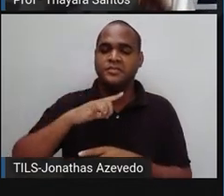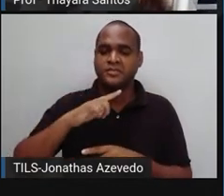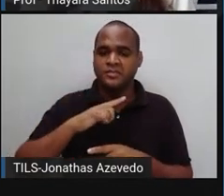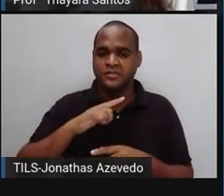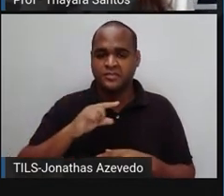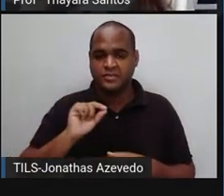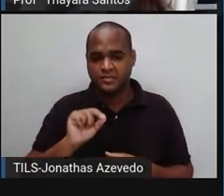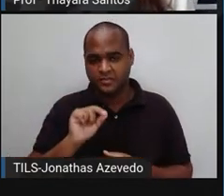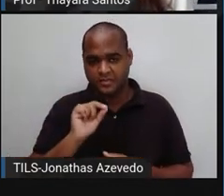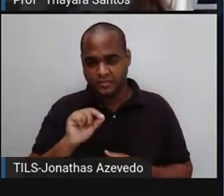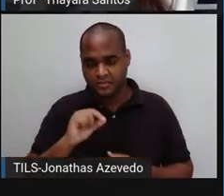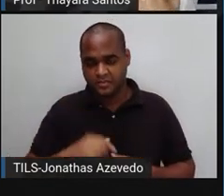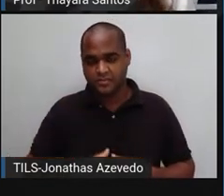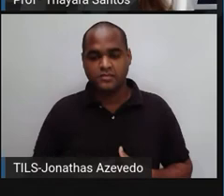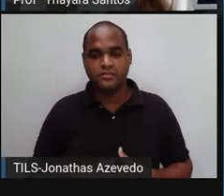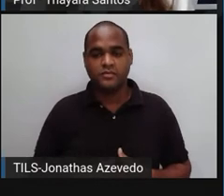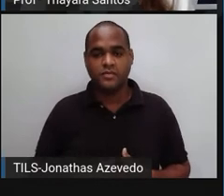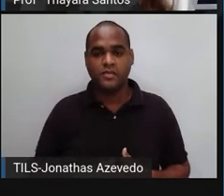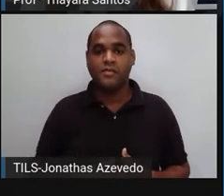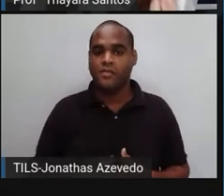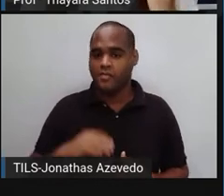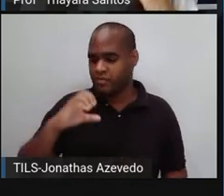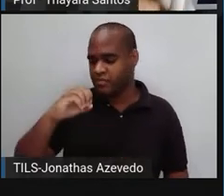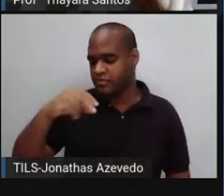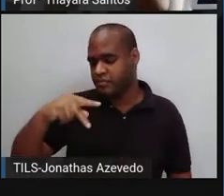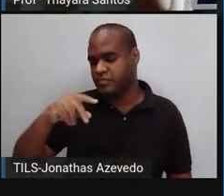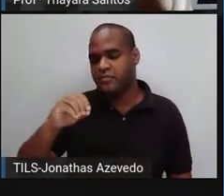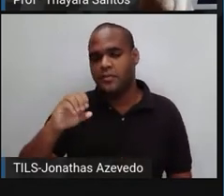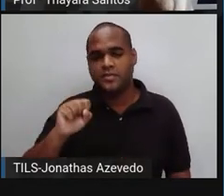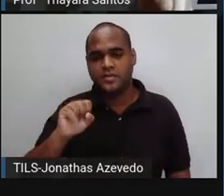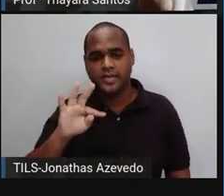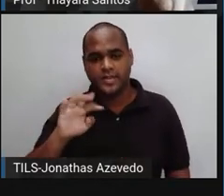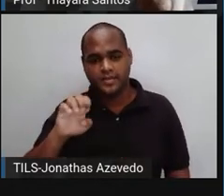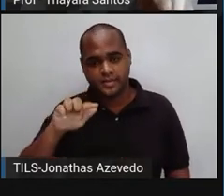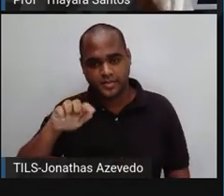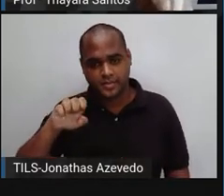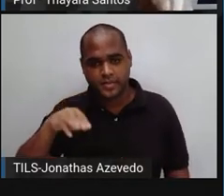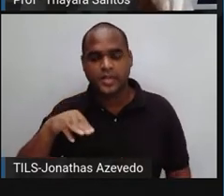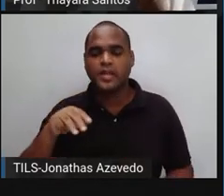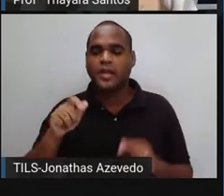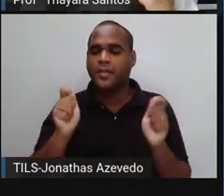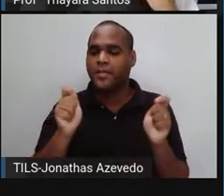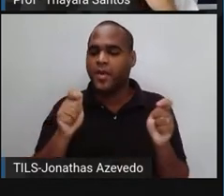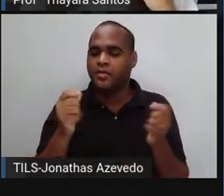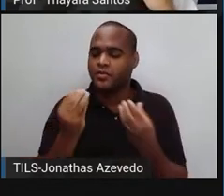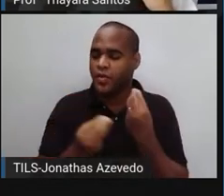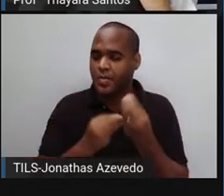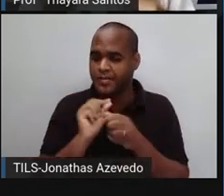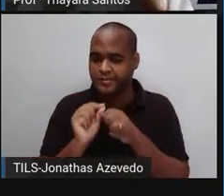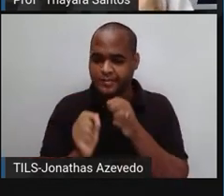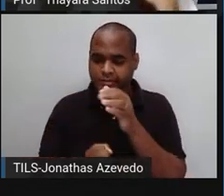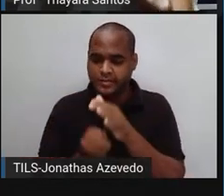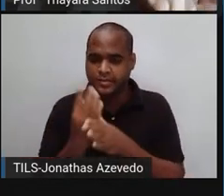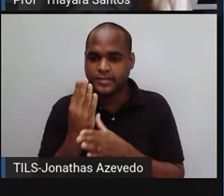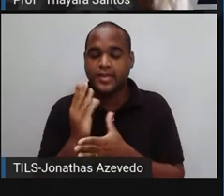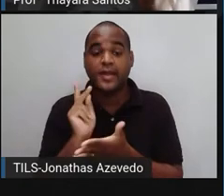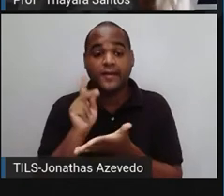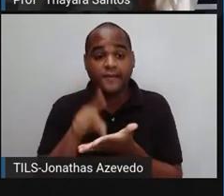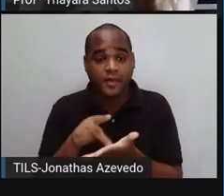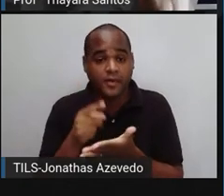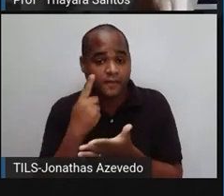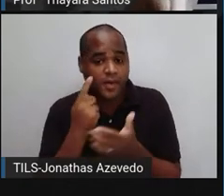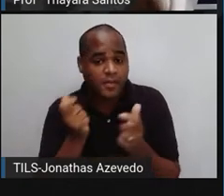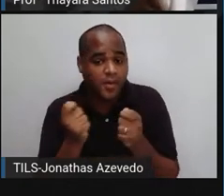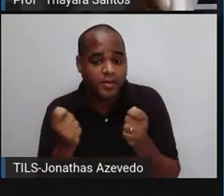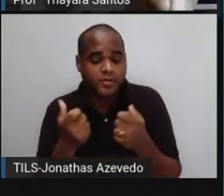vamos lá falar um pouquinho sobre compostagem. Ver como é que essa compostagem é realizada, ver se a gente tem condições